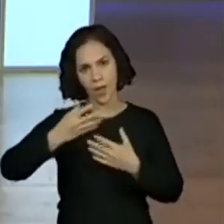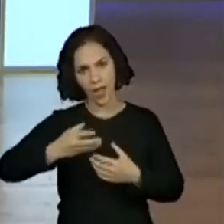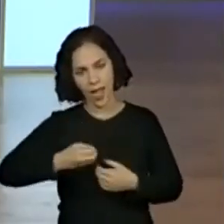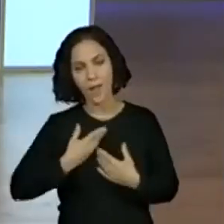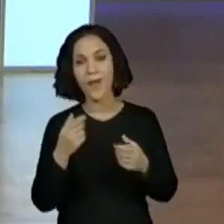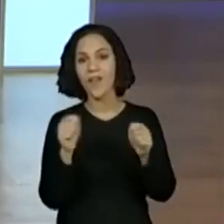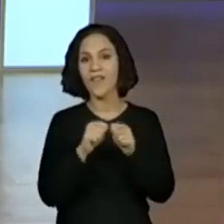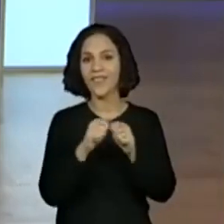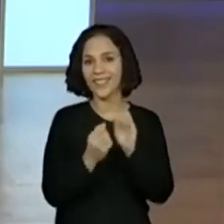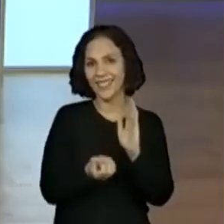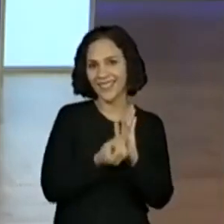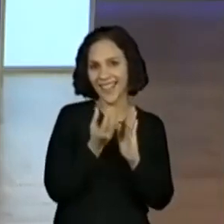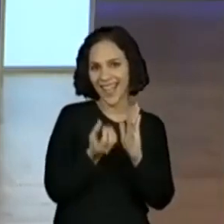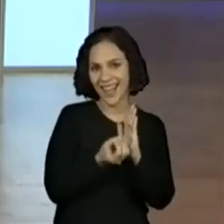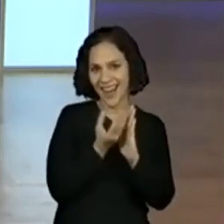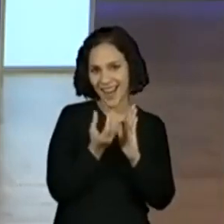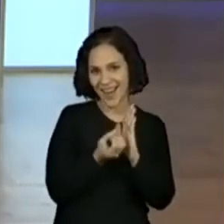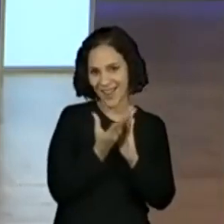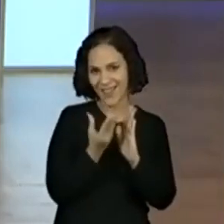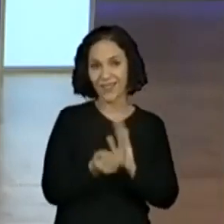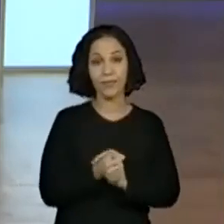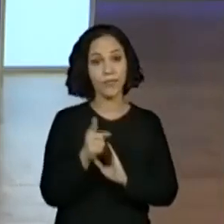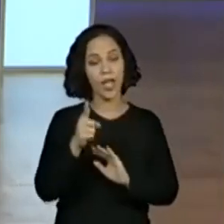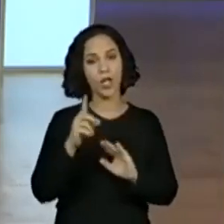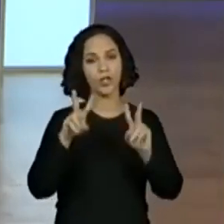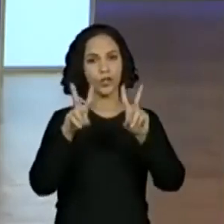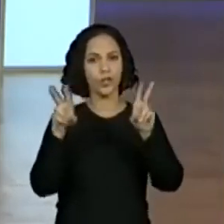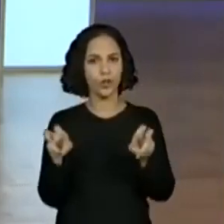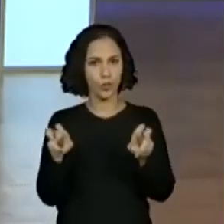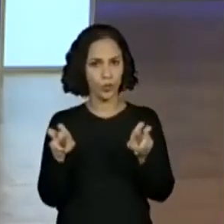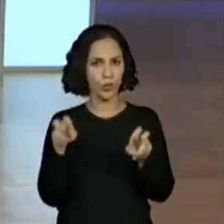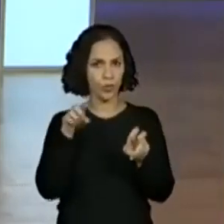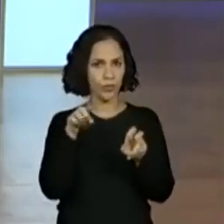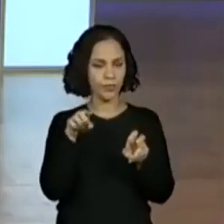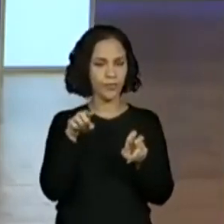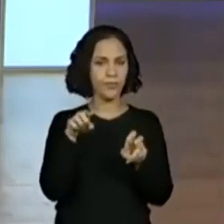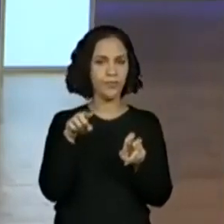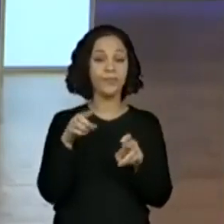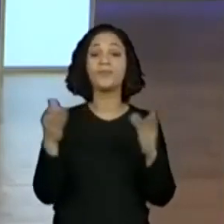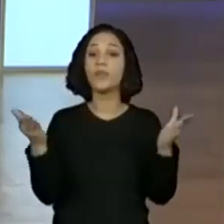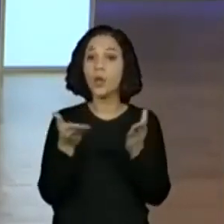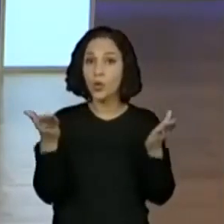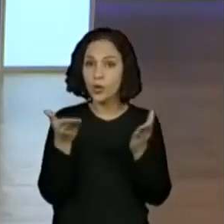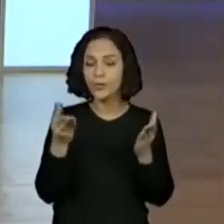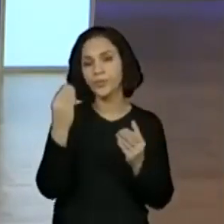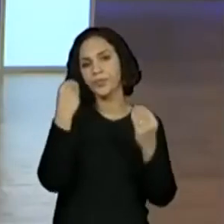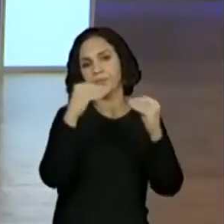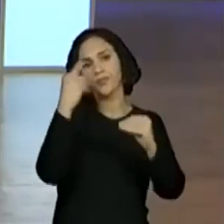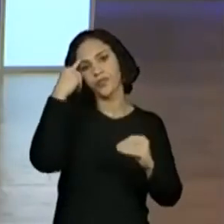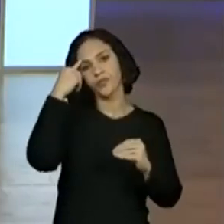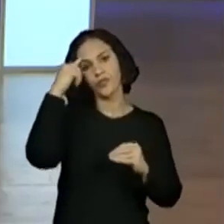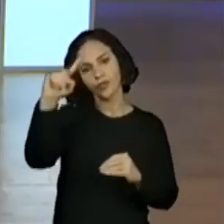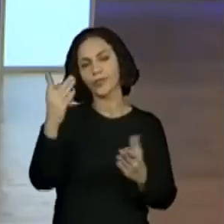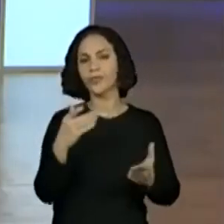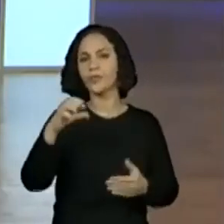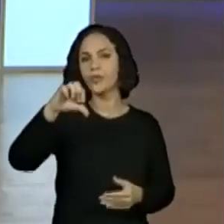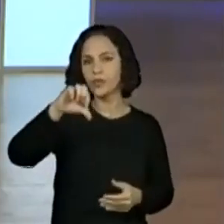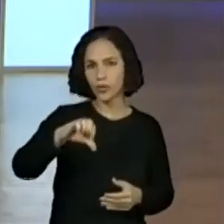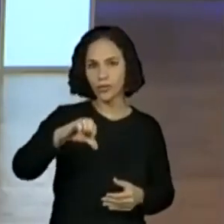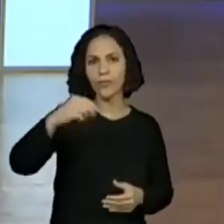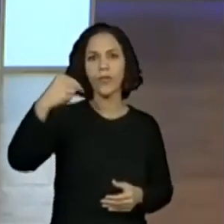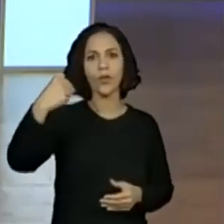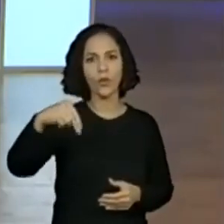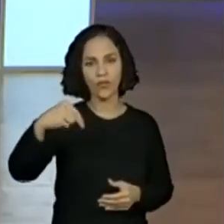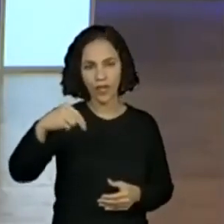sarau? Esse é o título da sequência. Para hoje, aí vocês coloquem a data. Hoje, que é dia 9 de